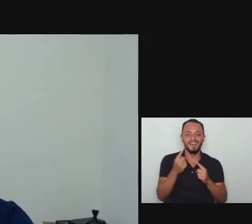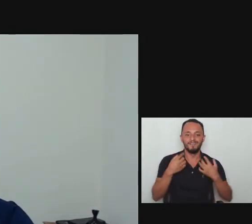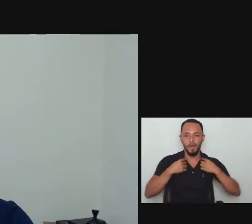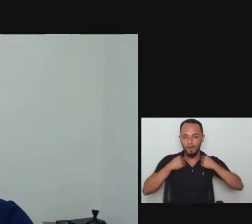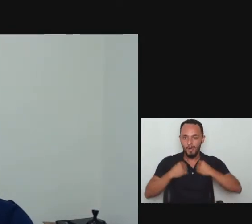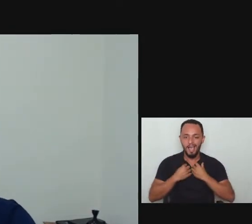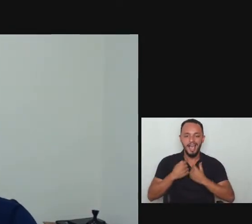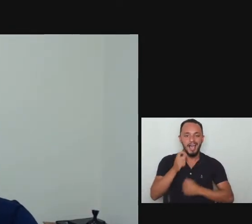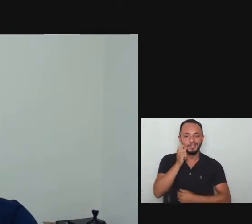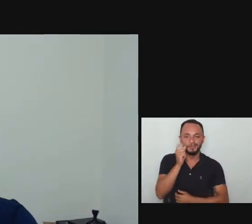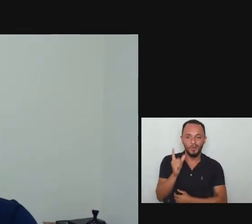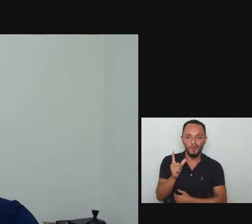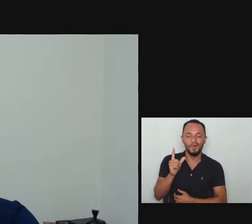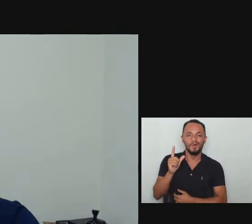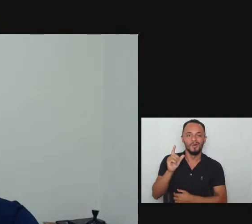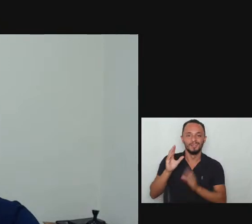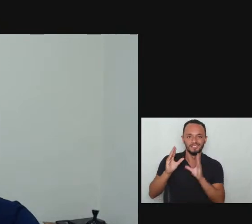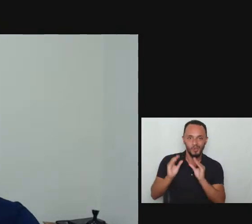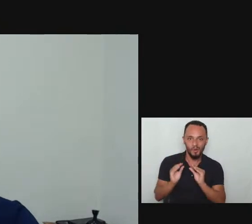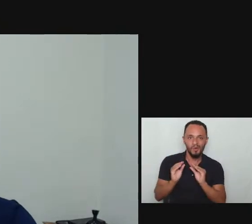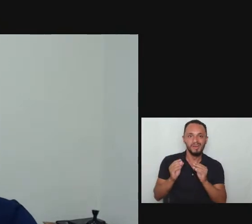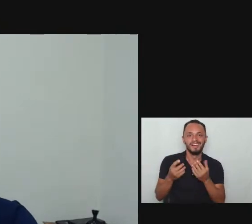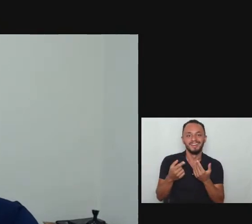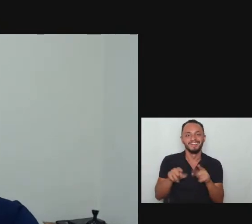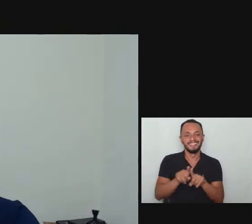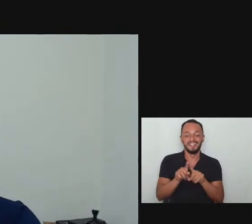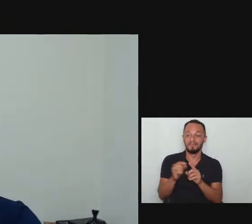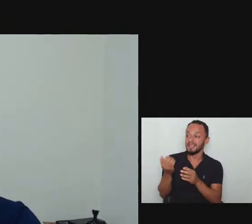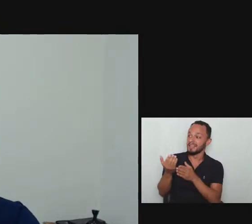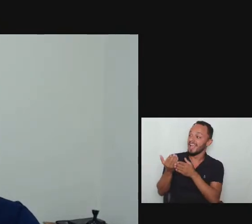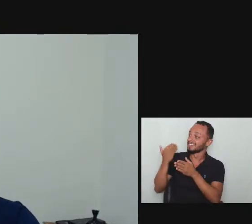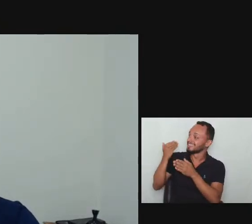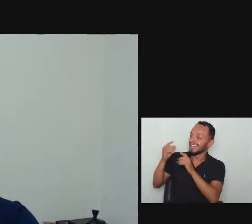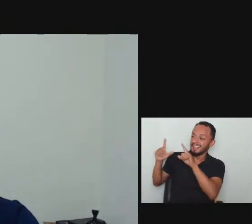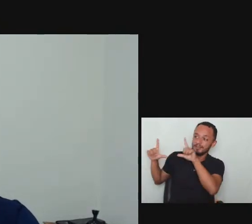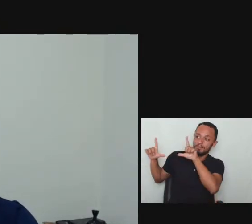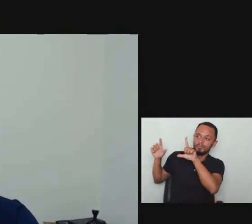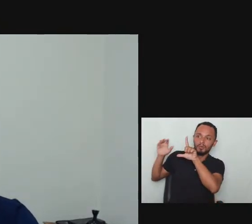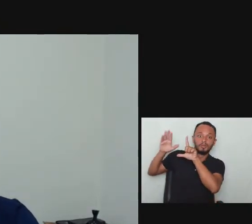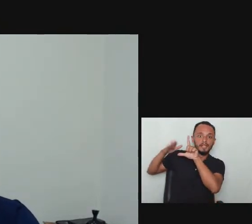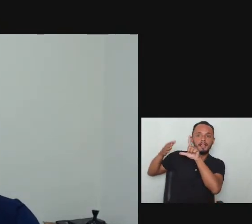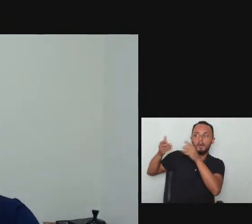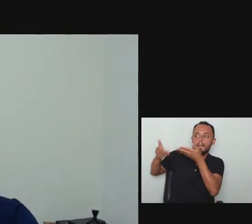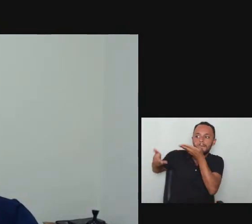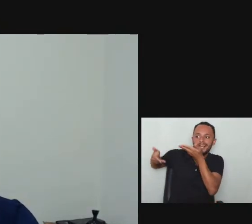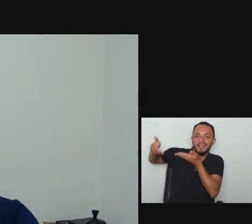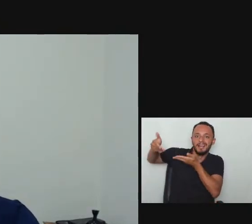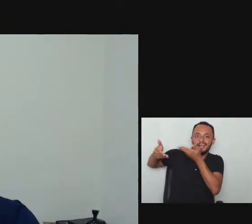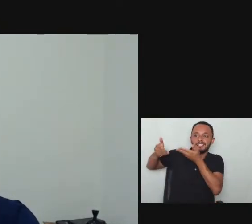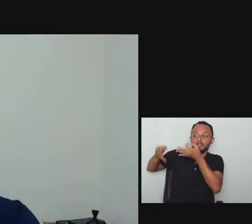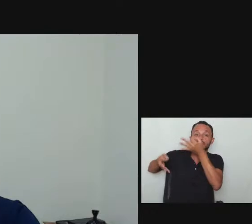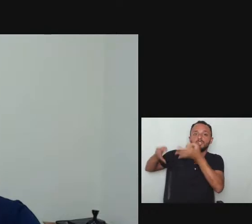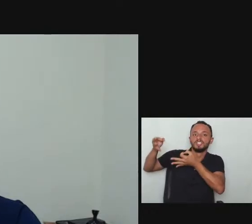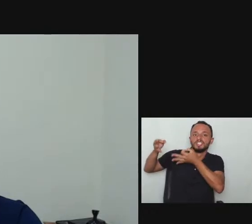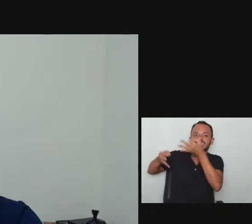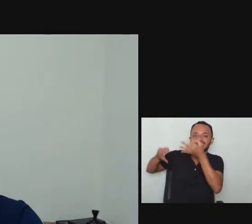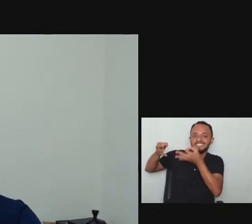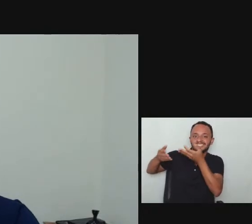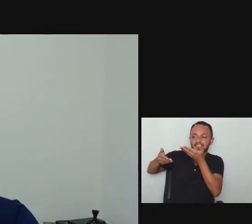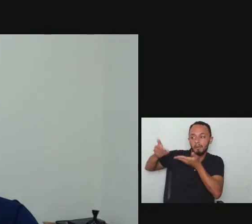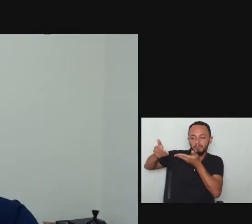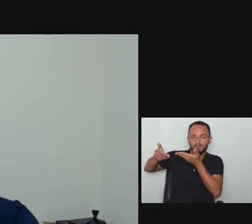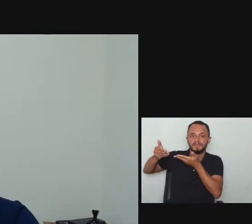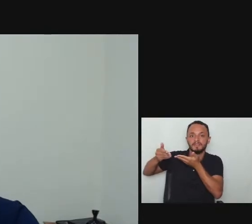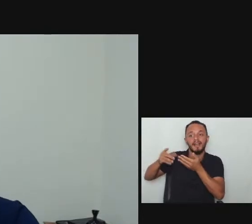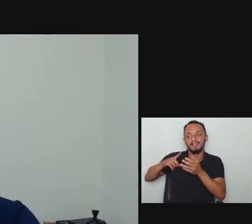polo azul escura atrás de mim tem um quadro com uma balança da justiça é para aqueles que ainda não me conhecem